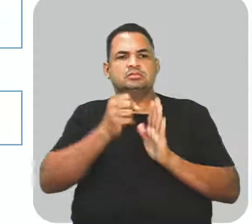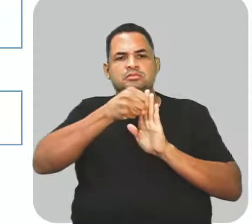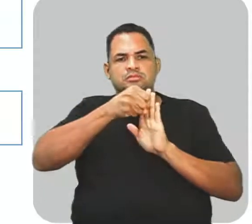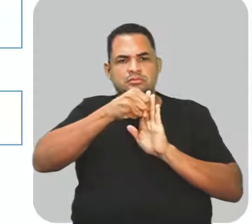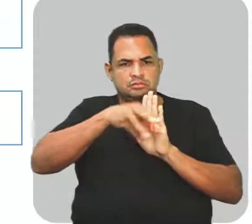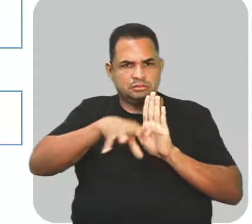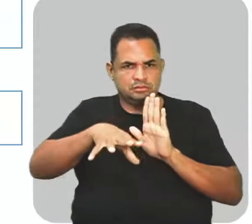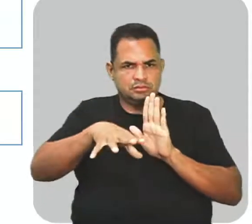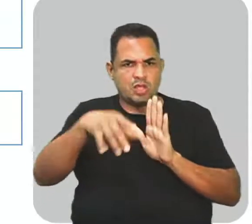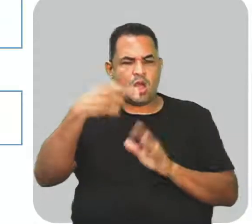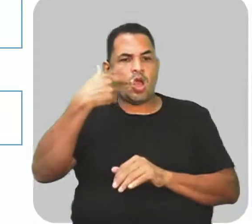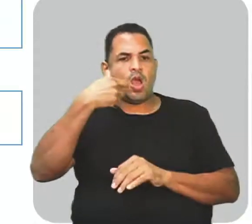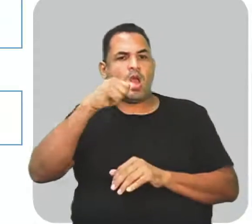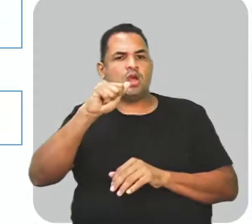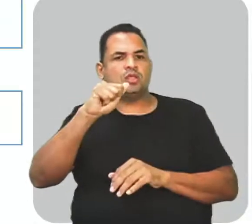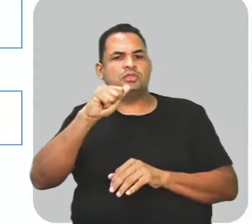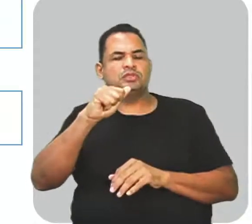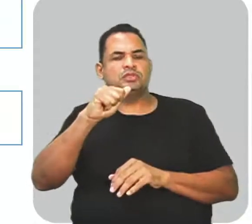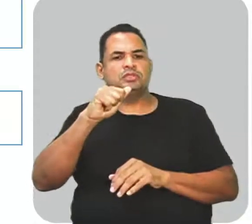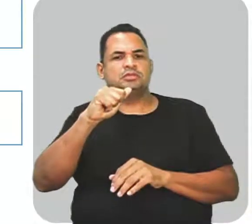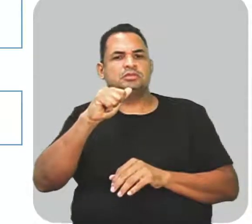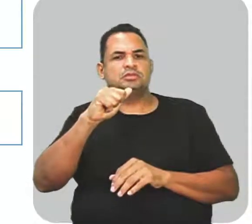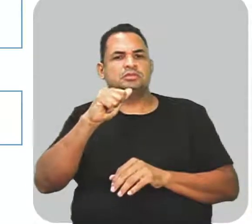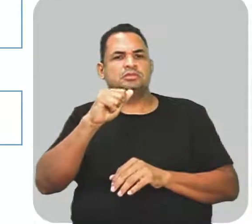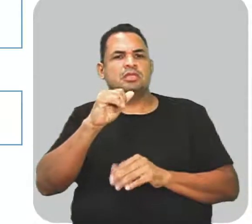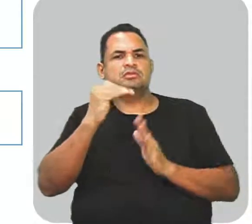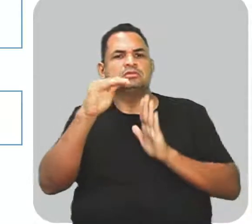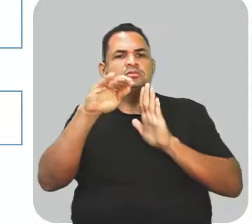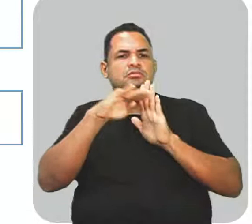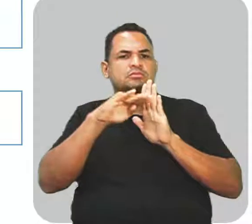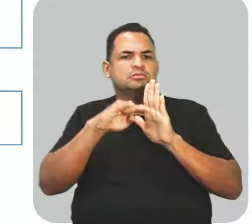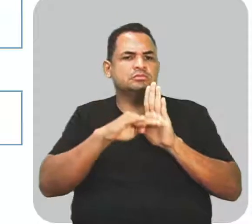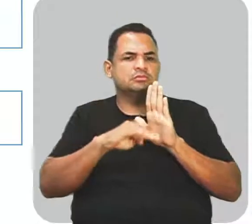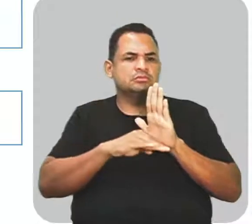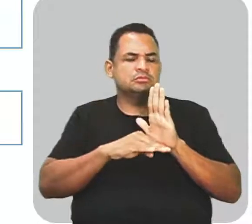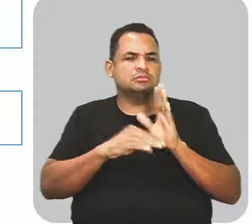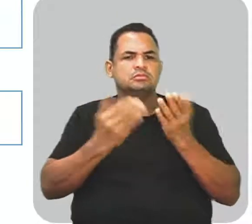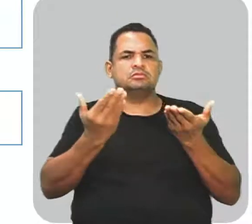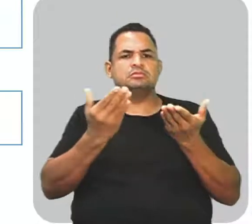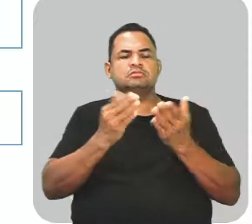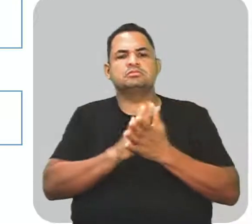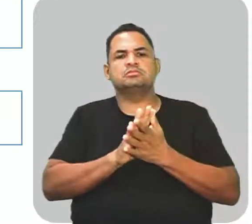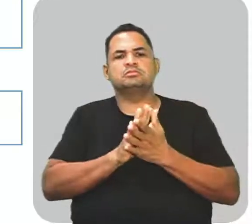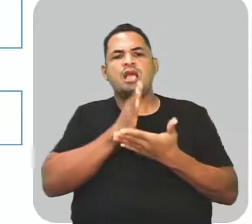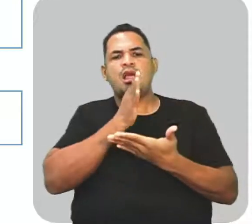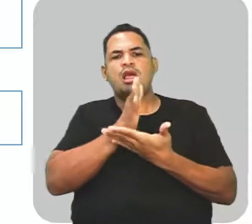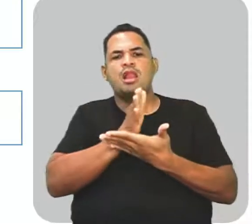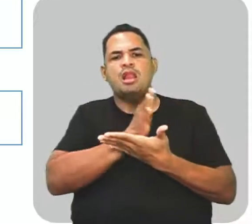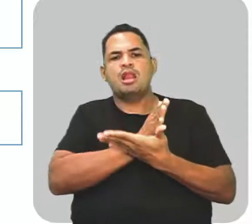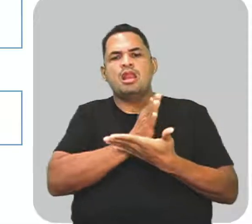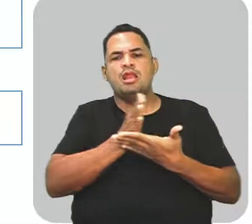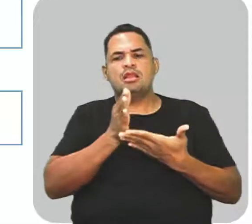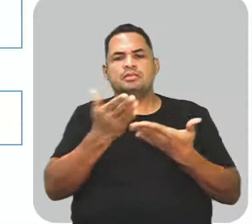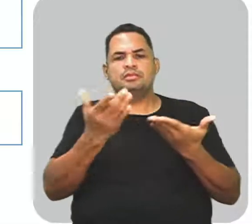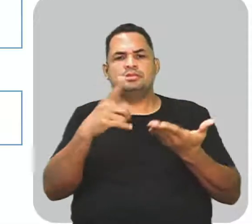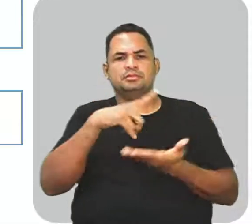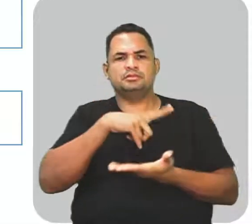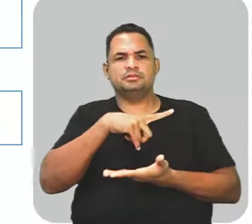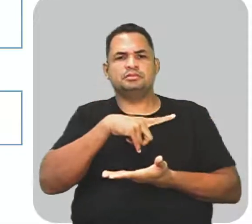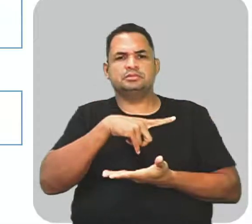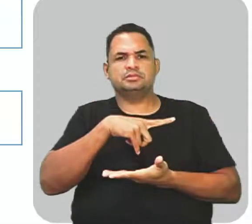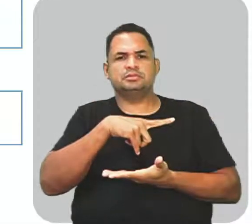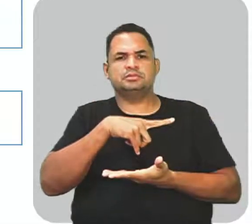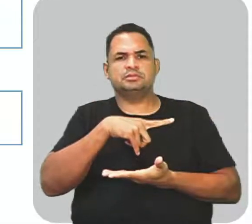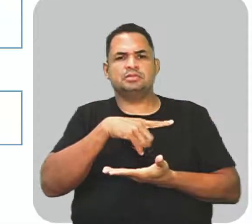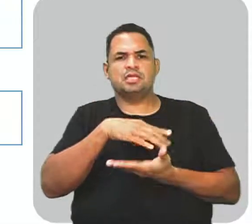linguagem, na verdade, pontuar essa divisão. É, porque as figuras de linguagem, elas aí